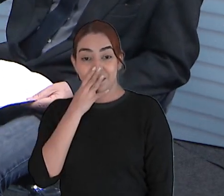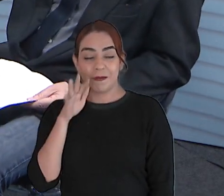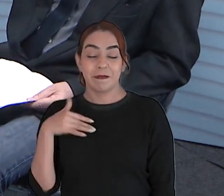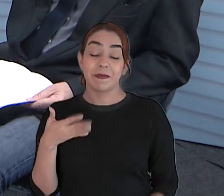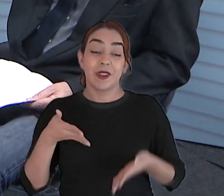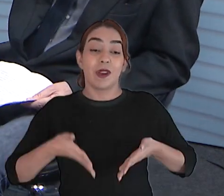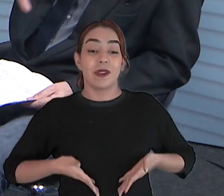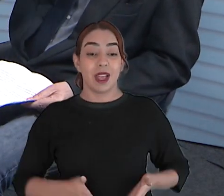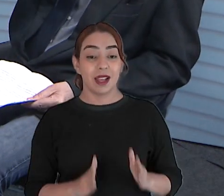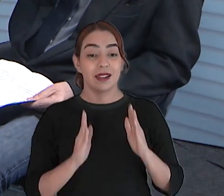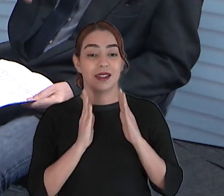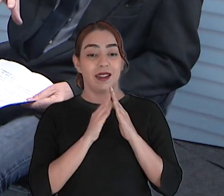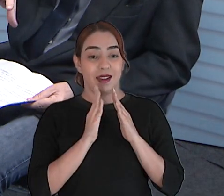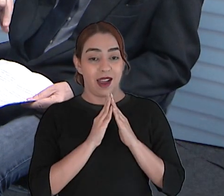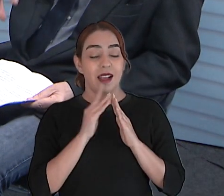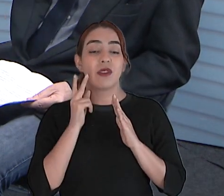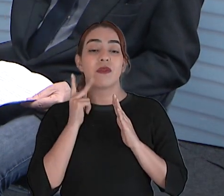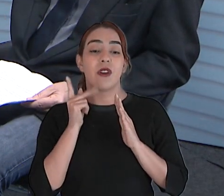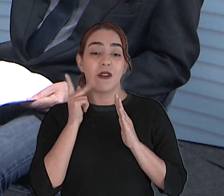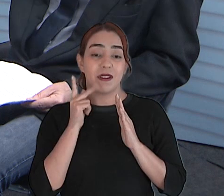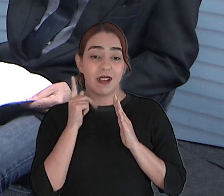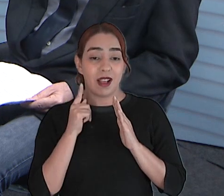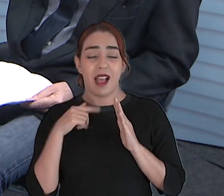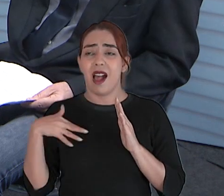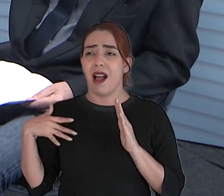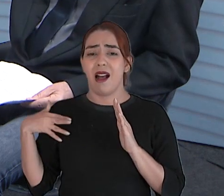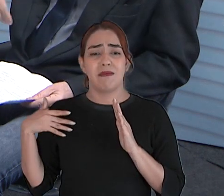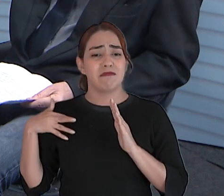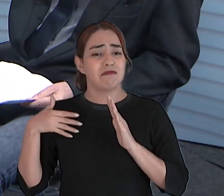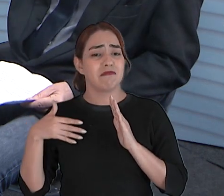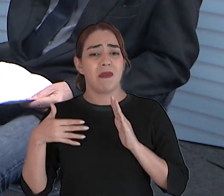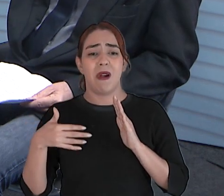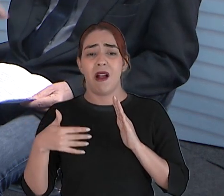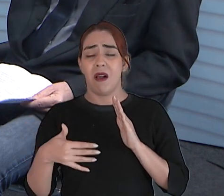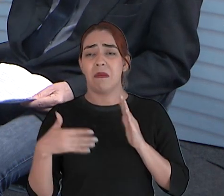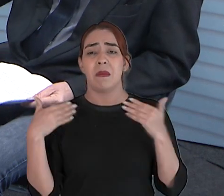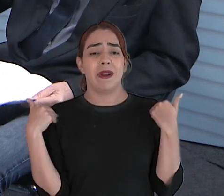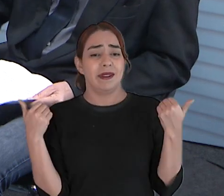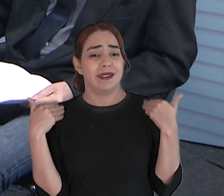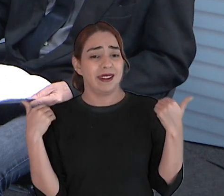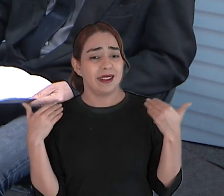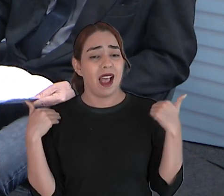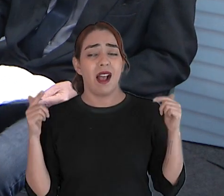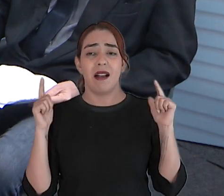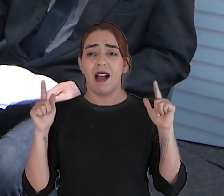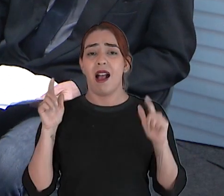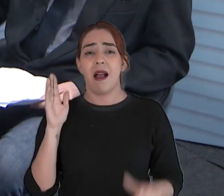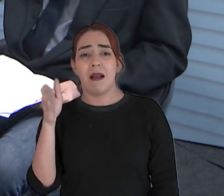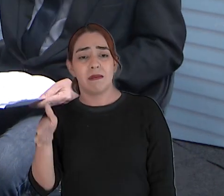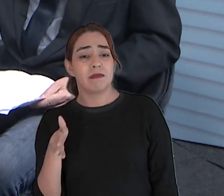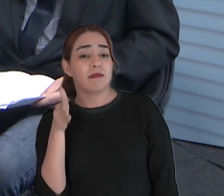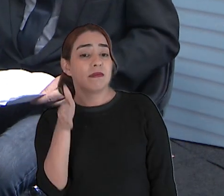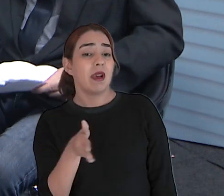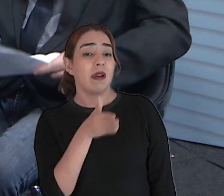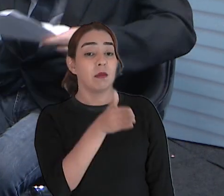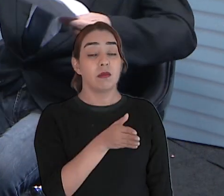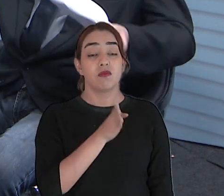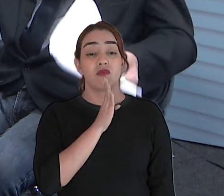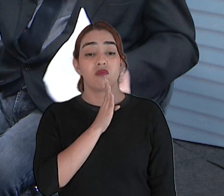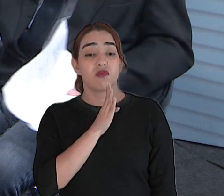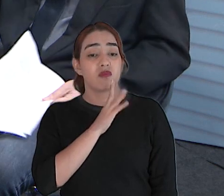deputado, na Gentilândia, na América, Benfica, passeando, conhecendo, historio,